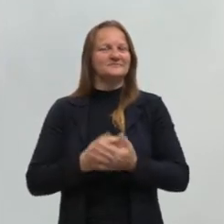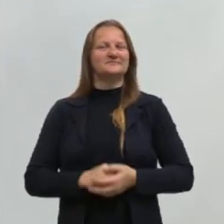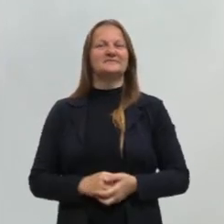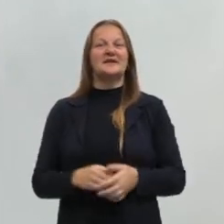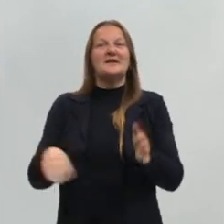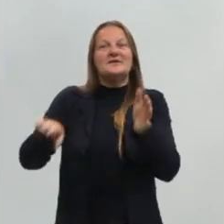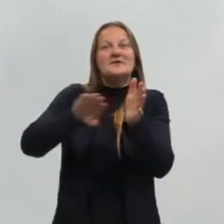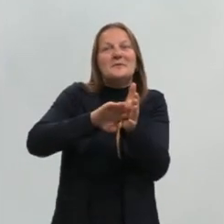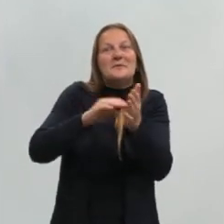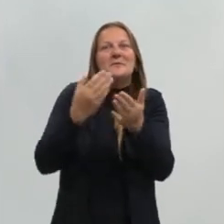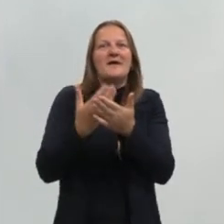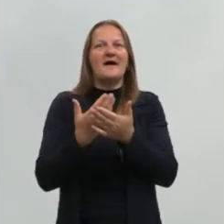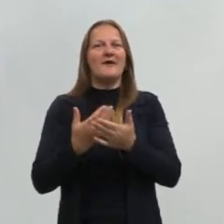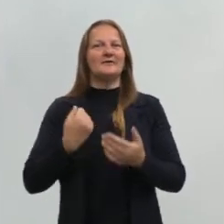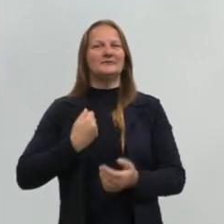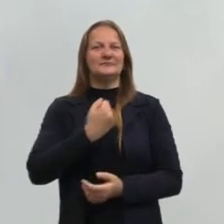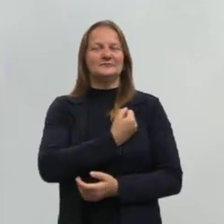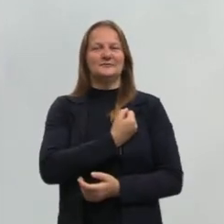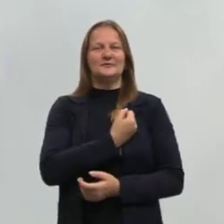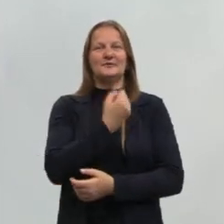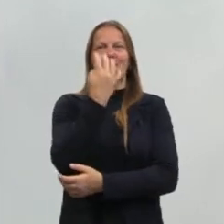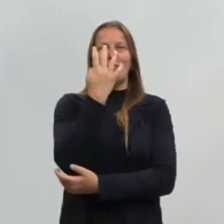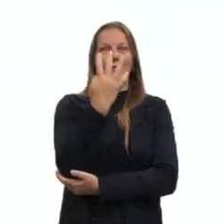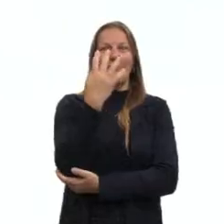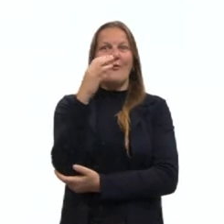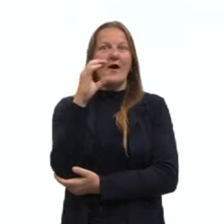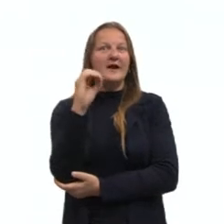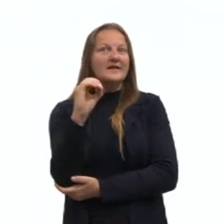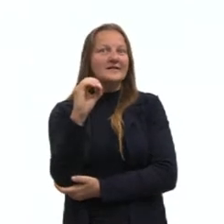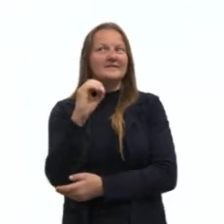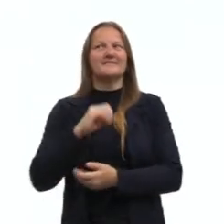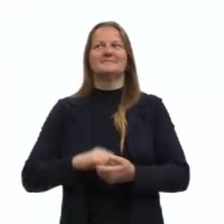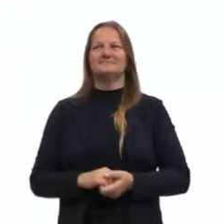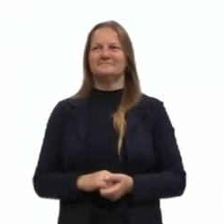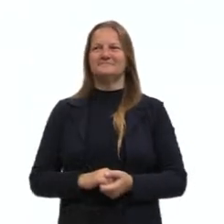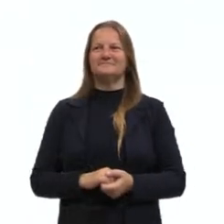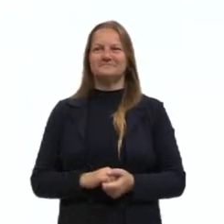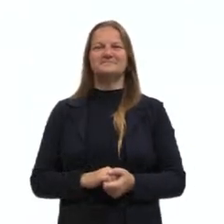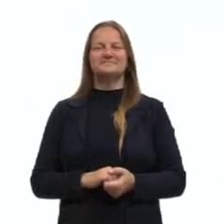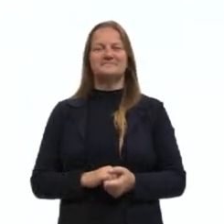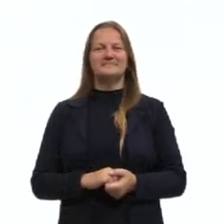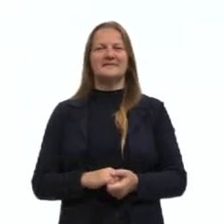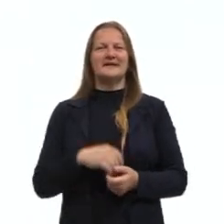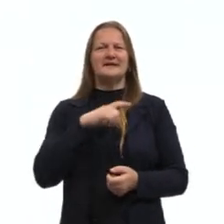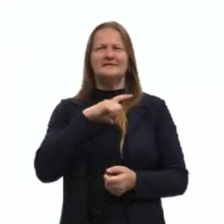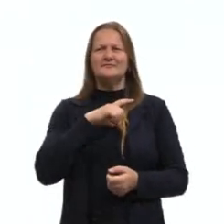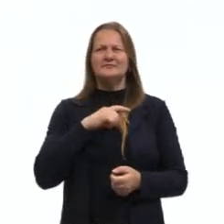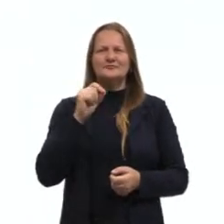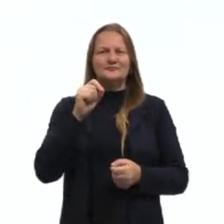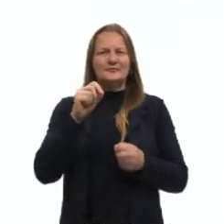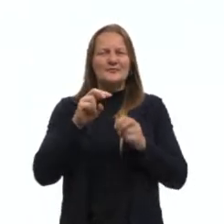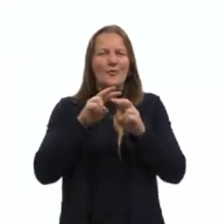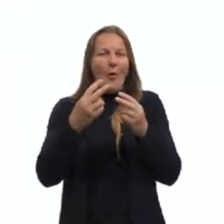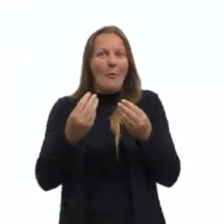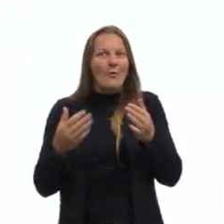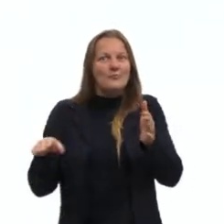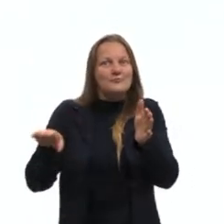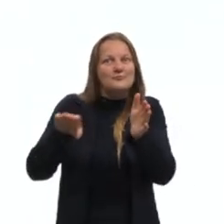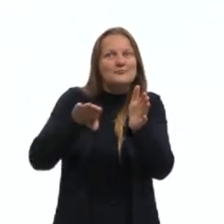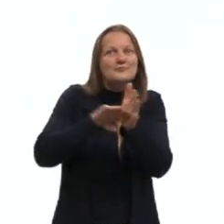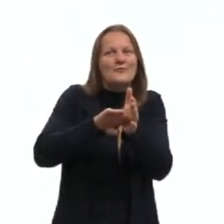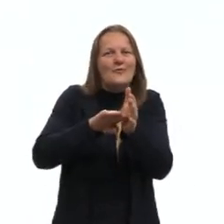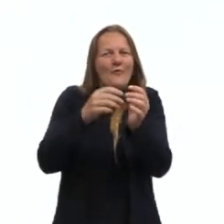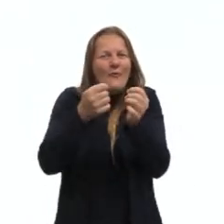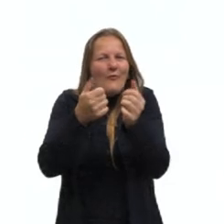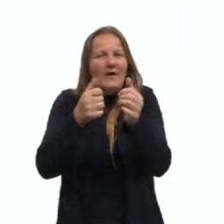Chegamos à nossa aula de número 40. A gente está aí vendo a linha de chegada do final